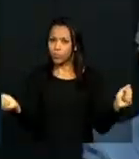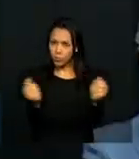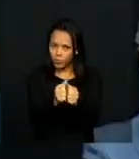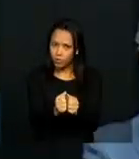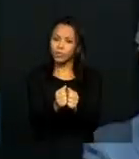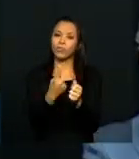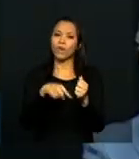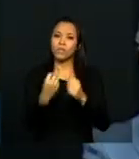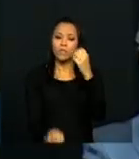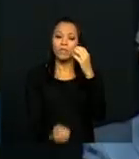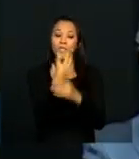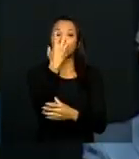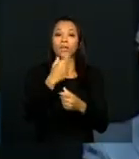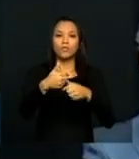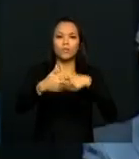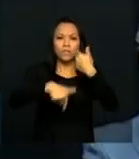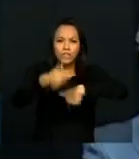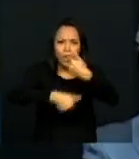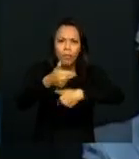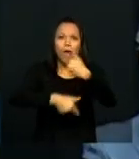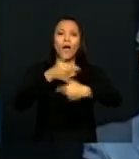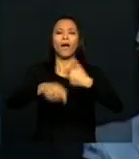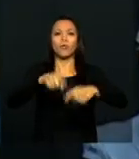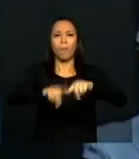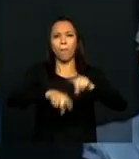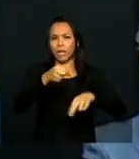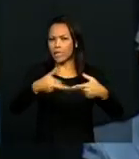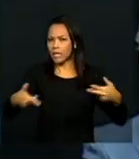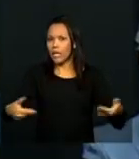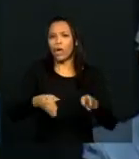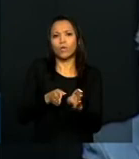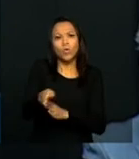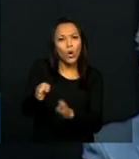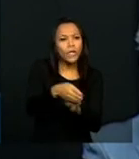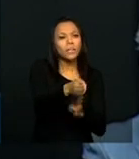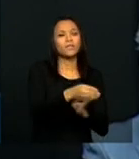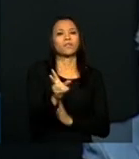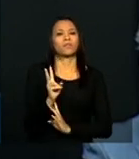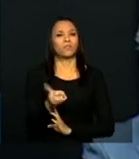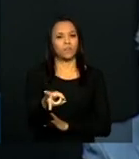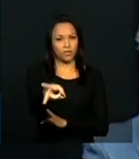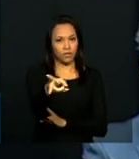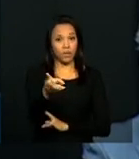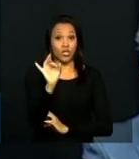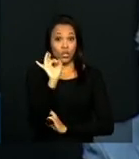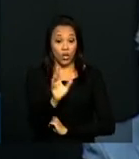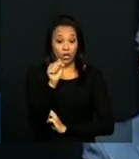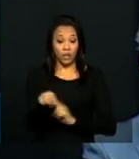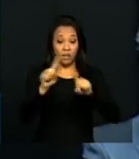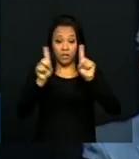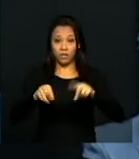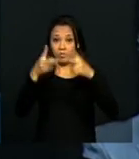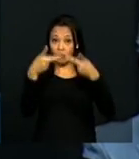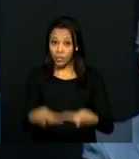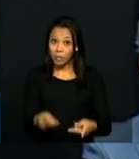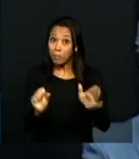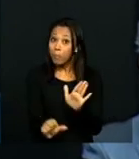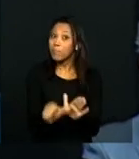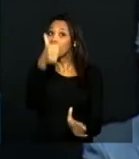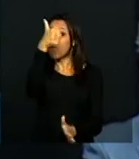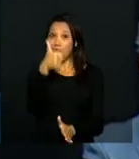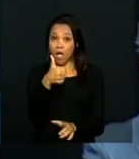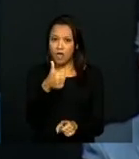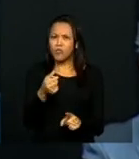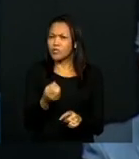desenvolvendo atividades de formação dos educadores e produção de material de orientação de maneira contínua. Só nesse projeto piloto, são mais de